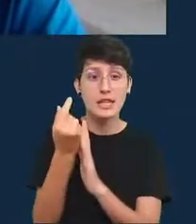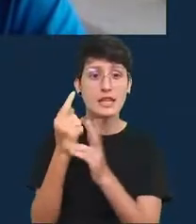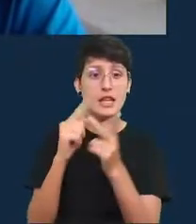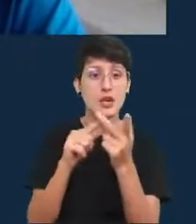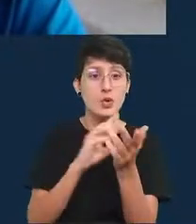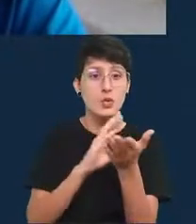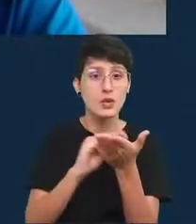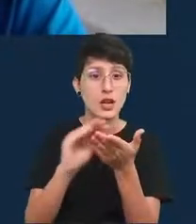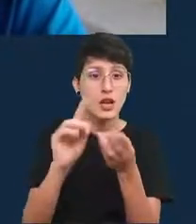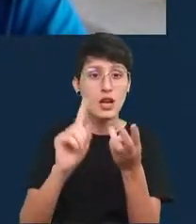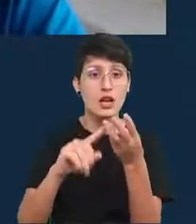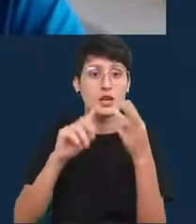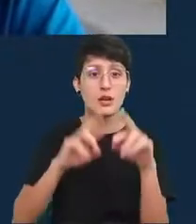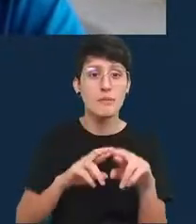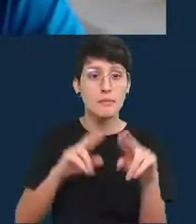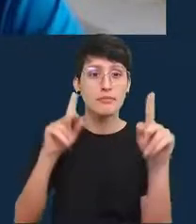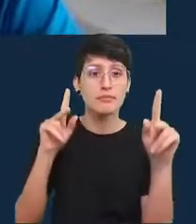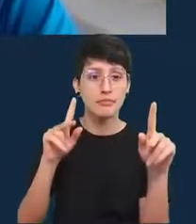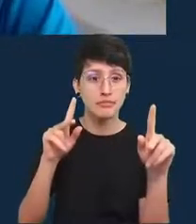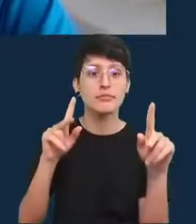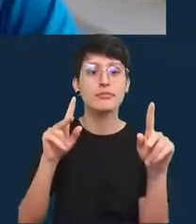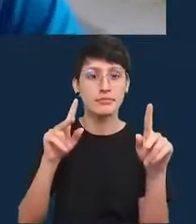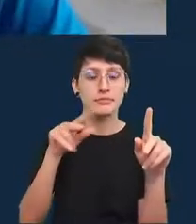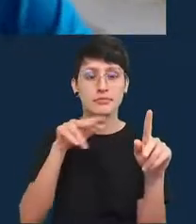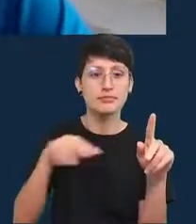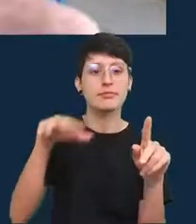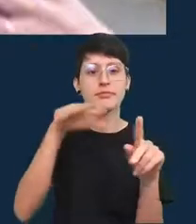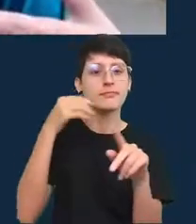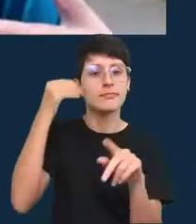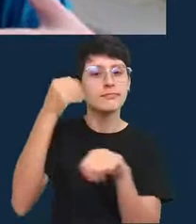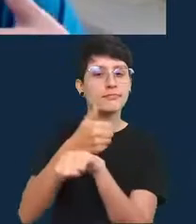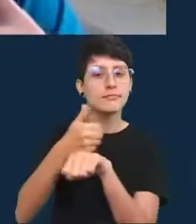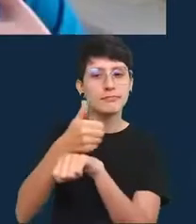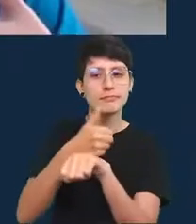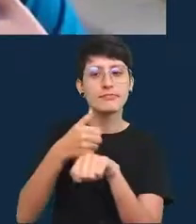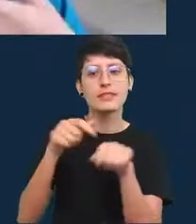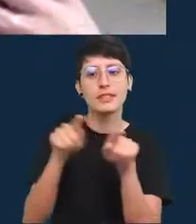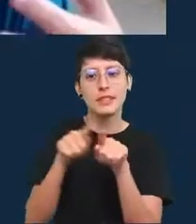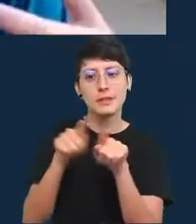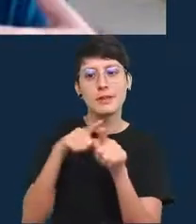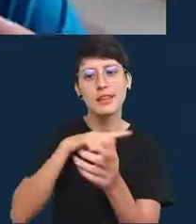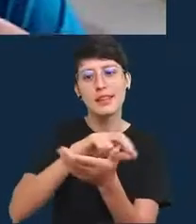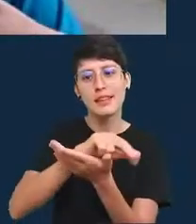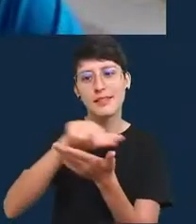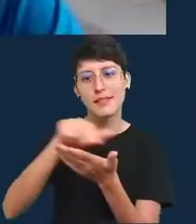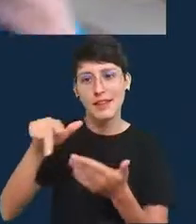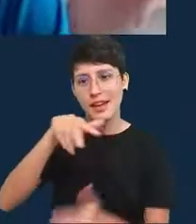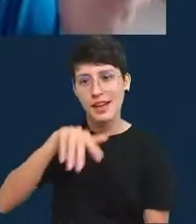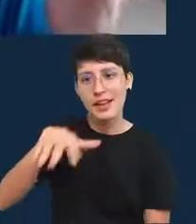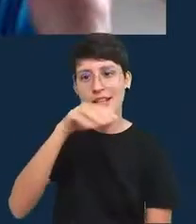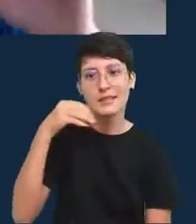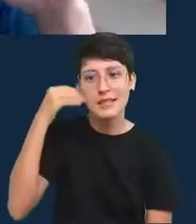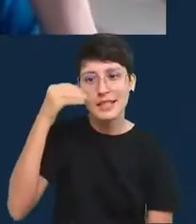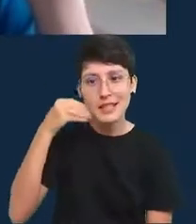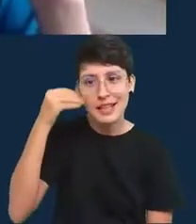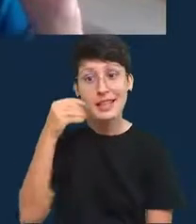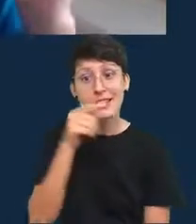fontes de especialização digamos assim várias especialidades e vocês